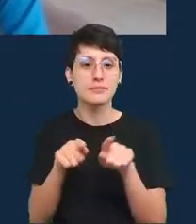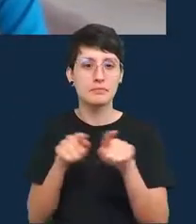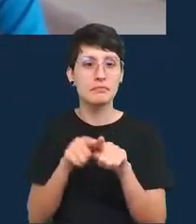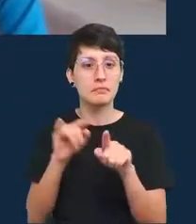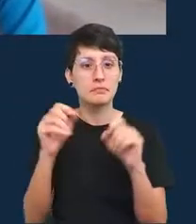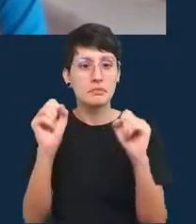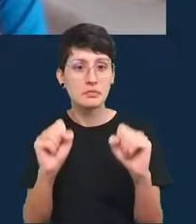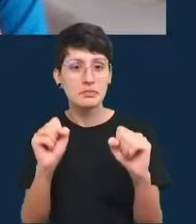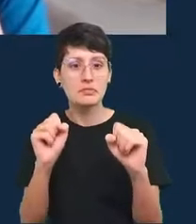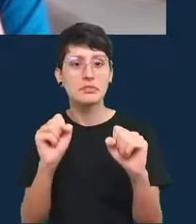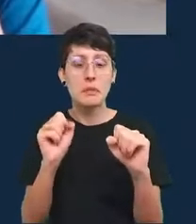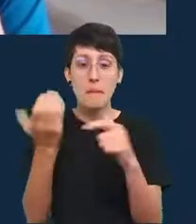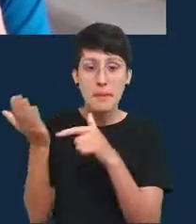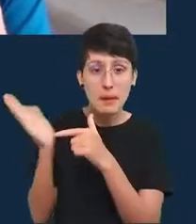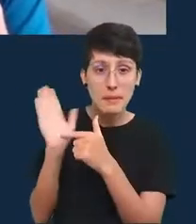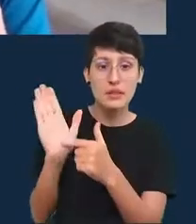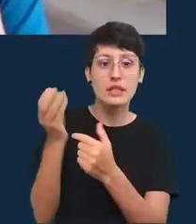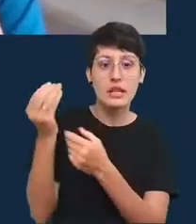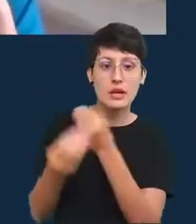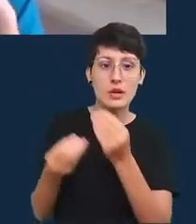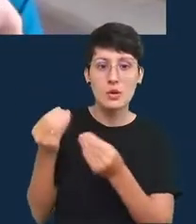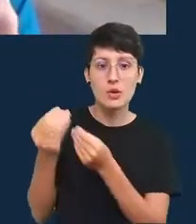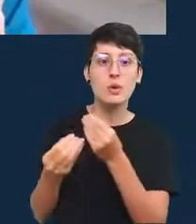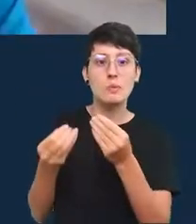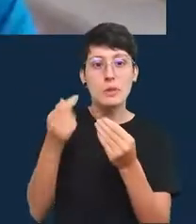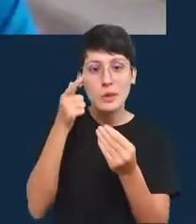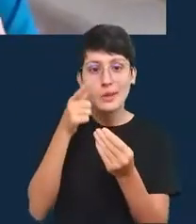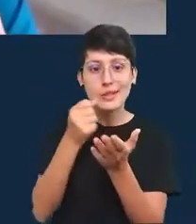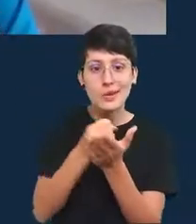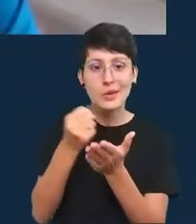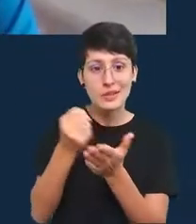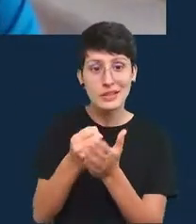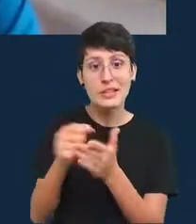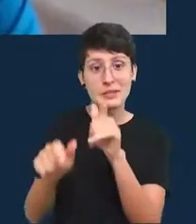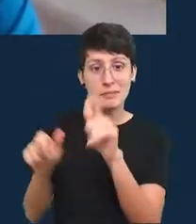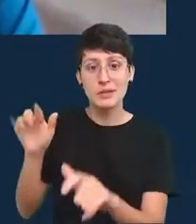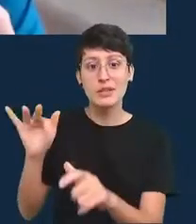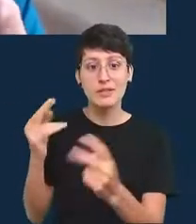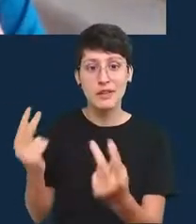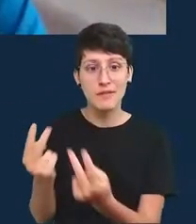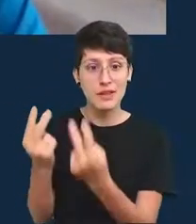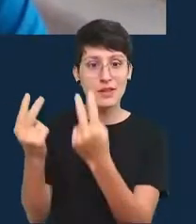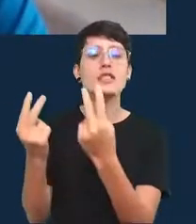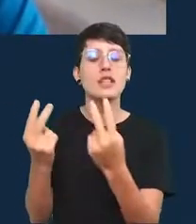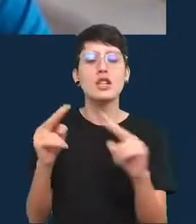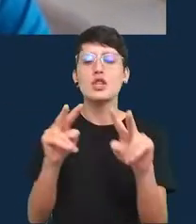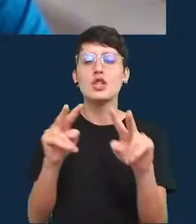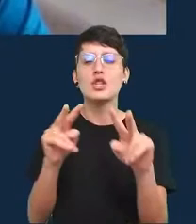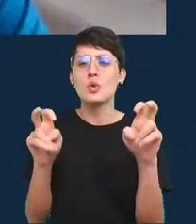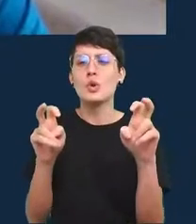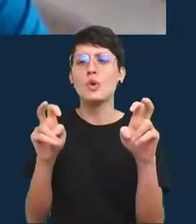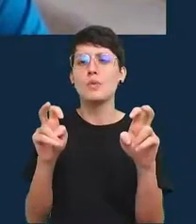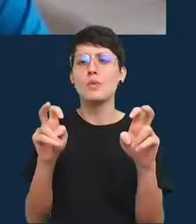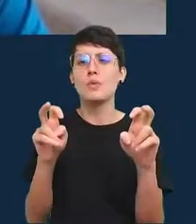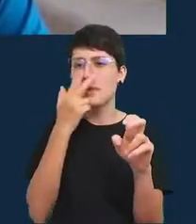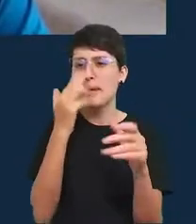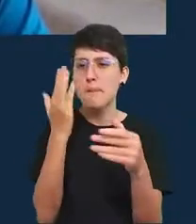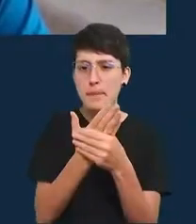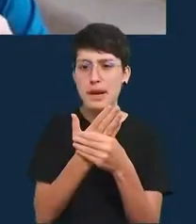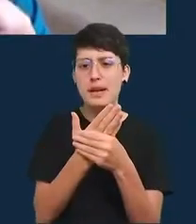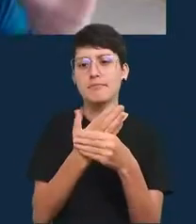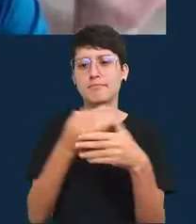mostrar isso para ser contratado as pessoas valorizam com relação a pasta ao portfólio